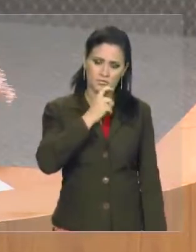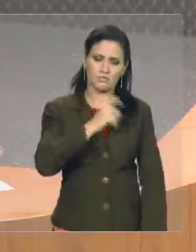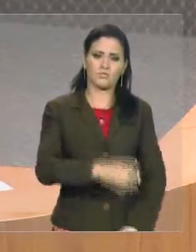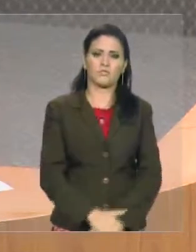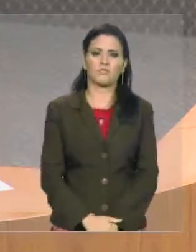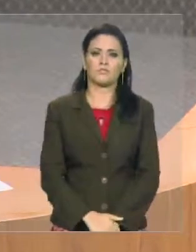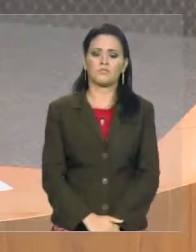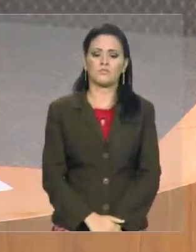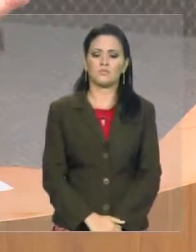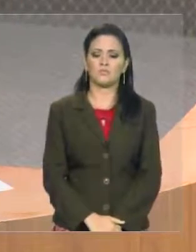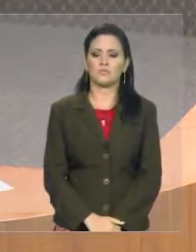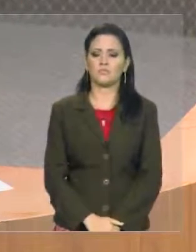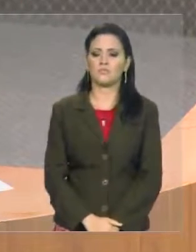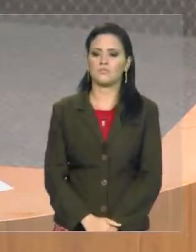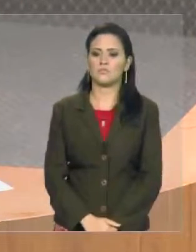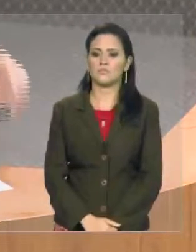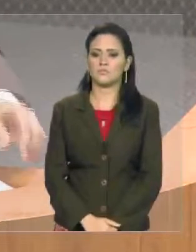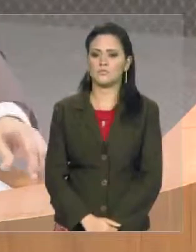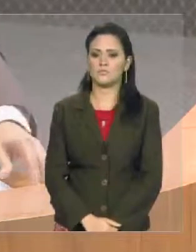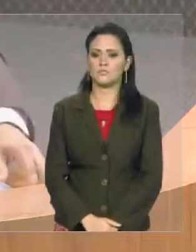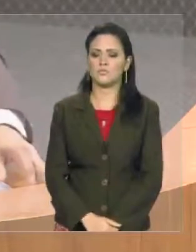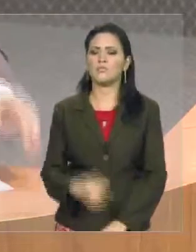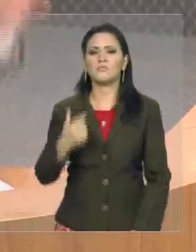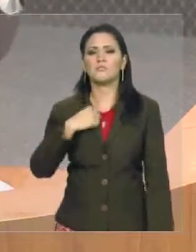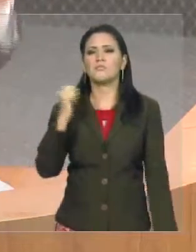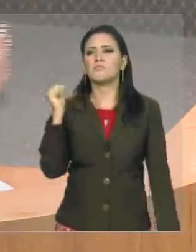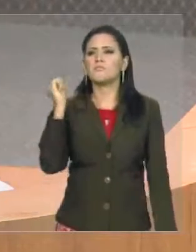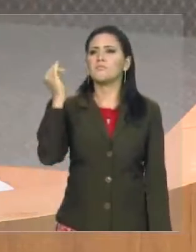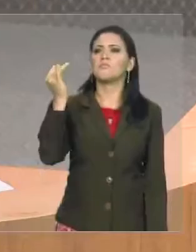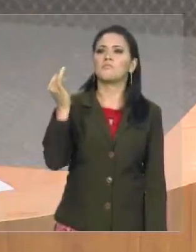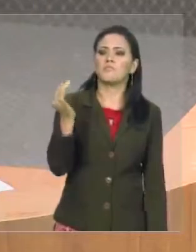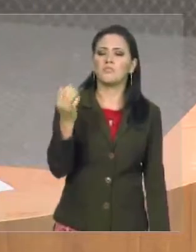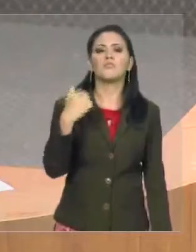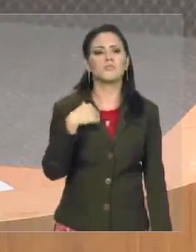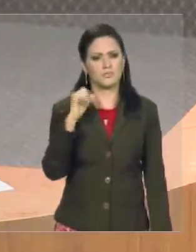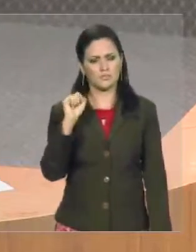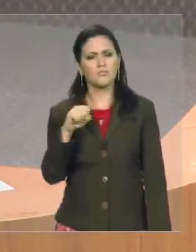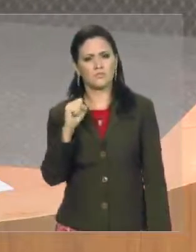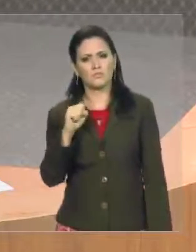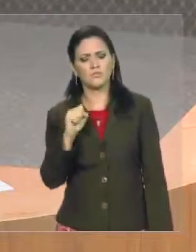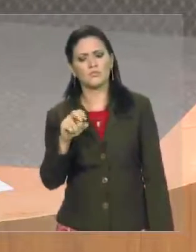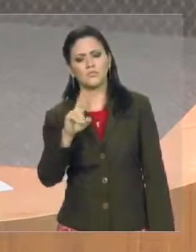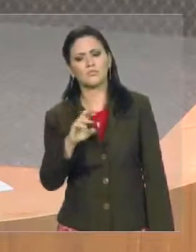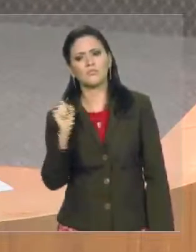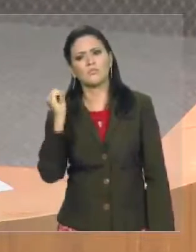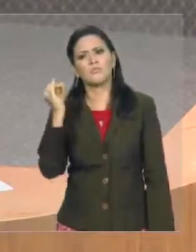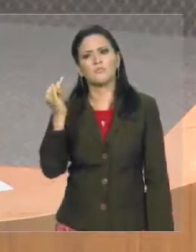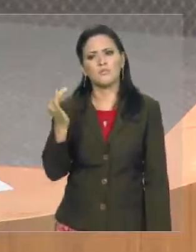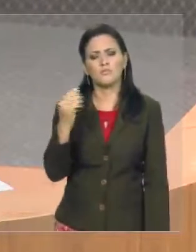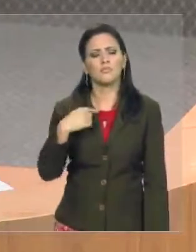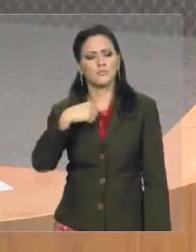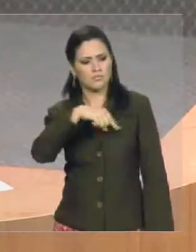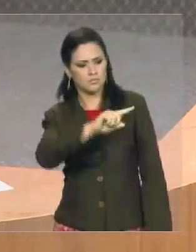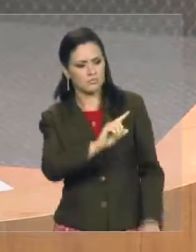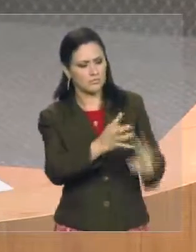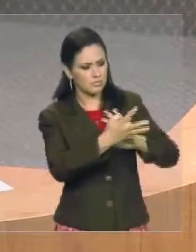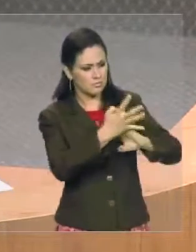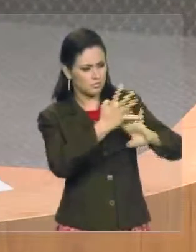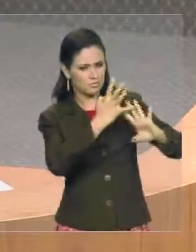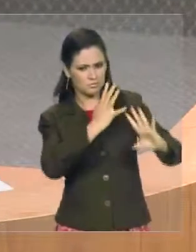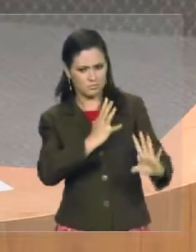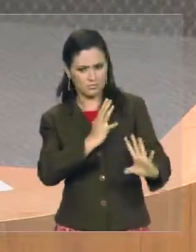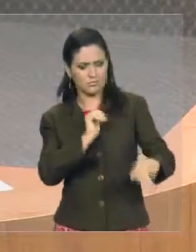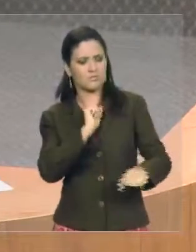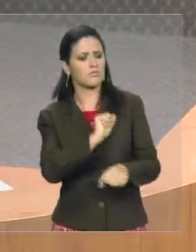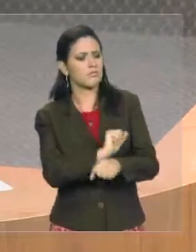Aí disseram que eu uso as redes sociais de madrugada. Pois bem, utilizei de madrugada. Fui de madrugada para a fila de marcação de consultas. Parei o carro na